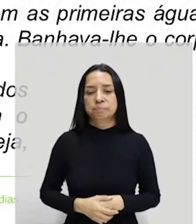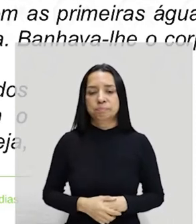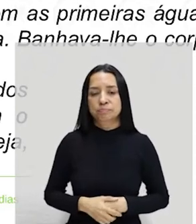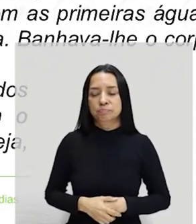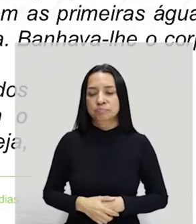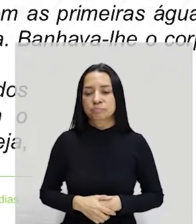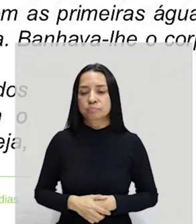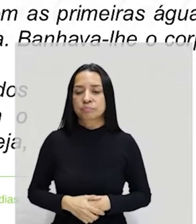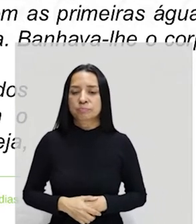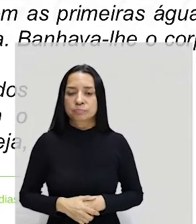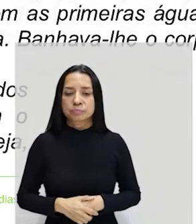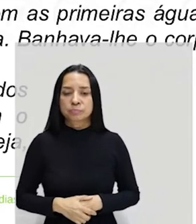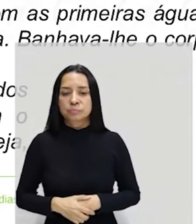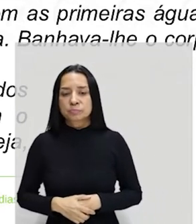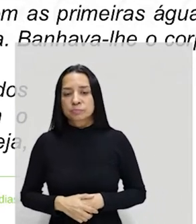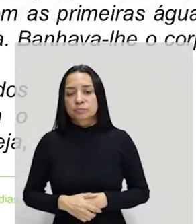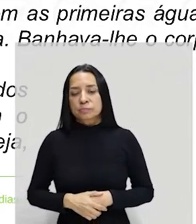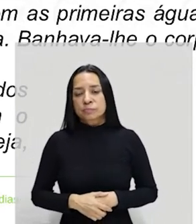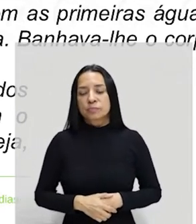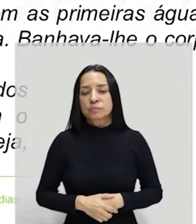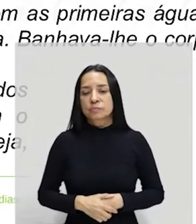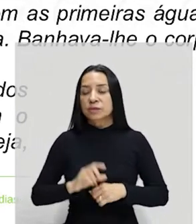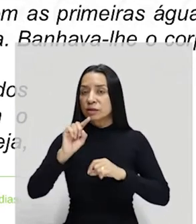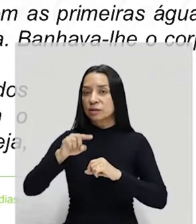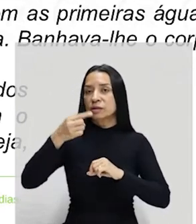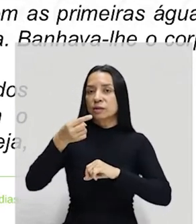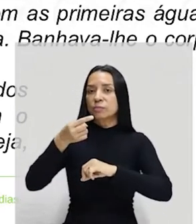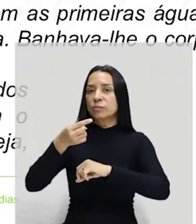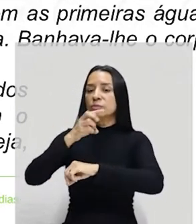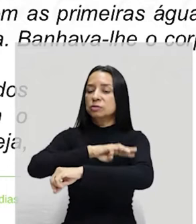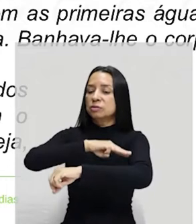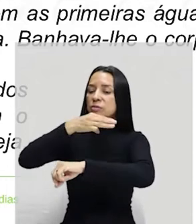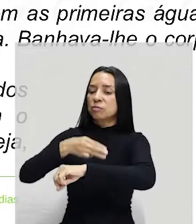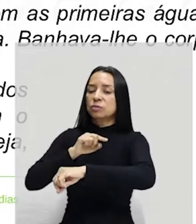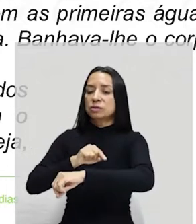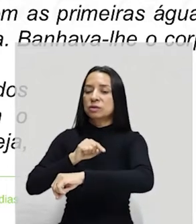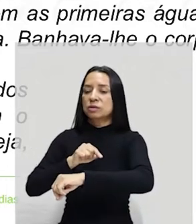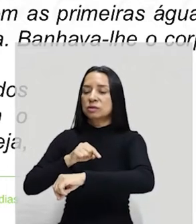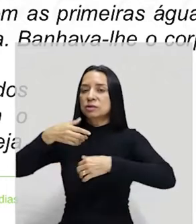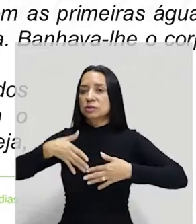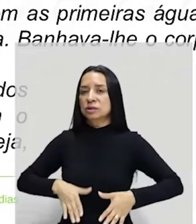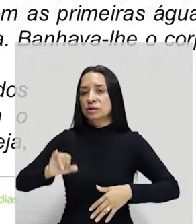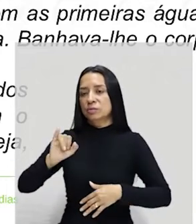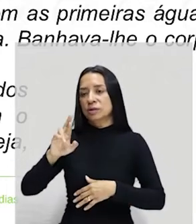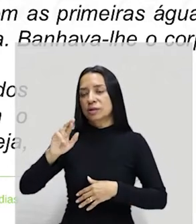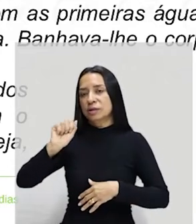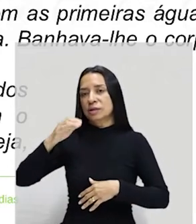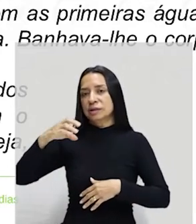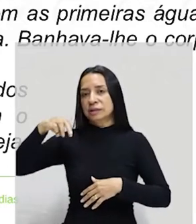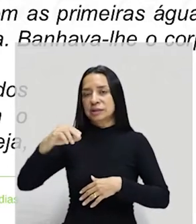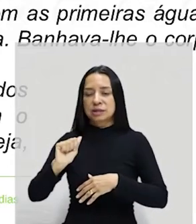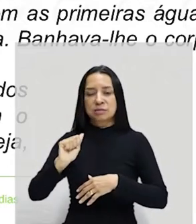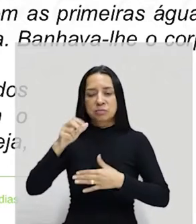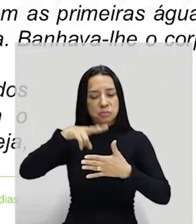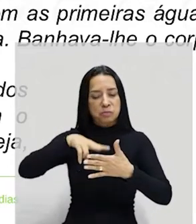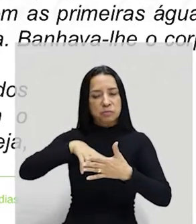Perdão. Além, e muito além daquela serra que ainda azul no horizonte, nasceu Irassema. Irassema, virgem dos lábios. Não vou ler